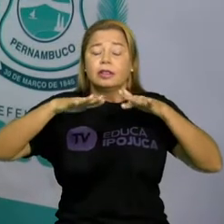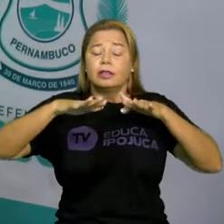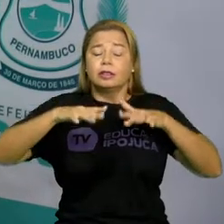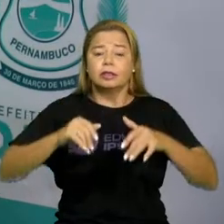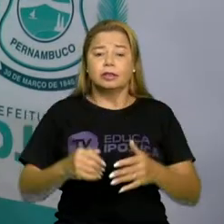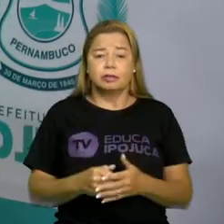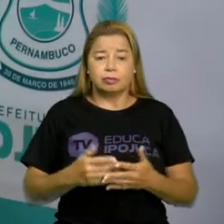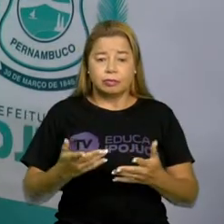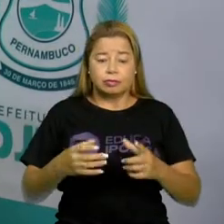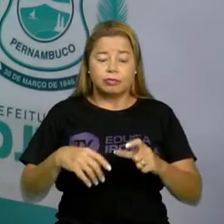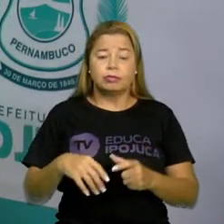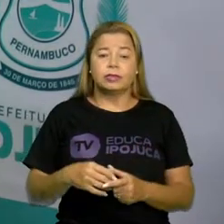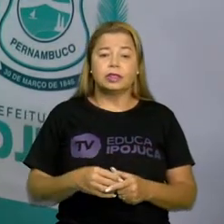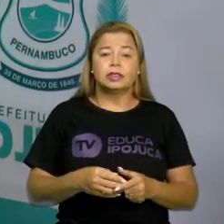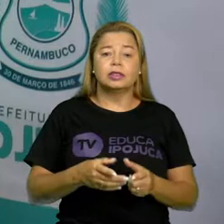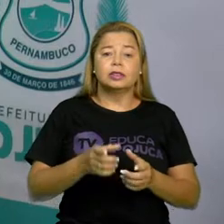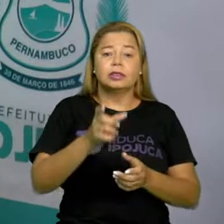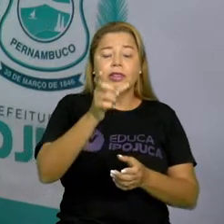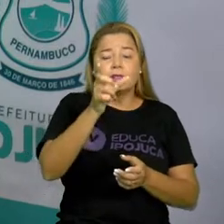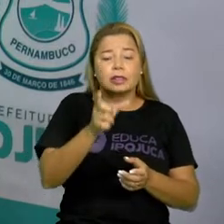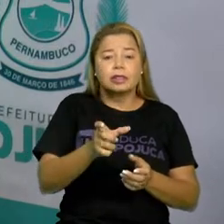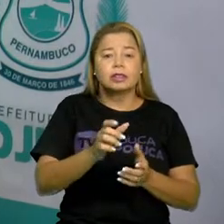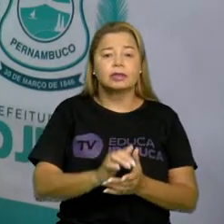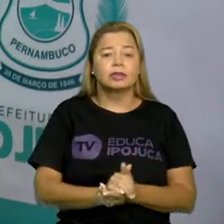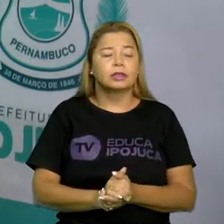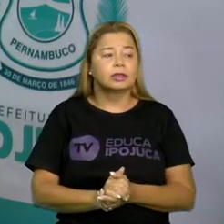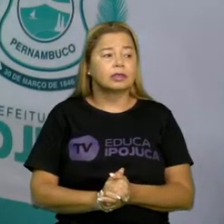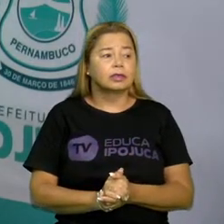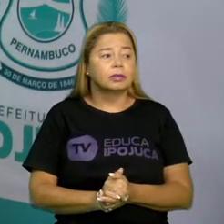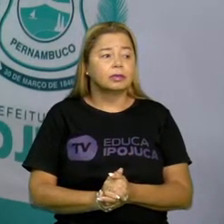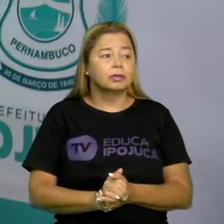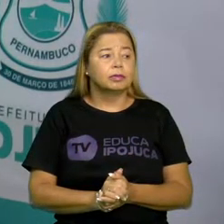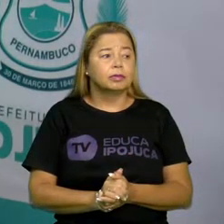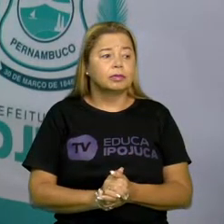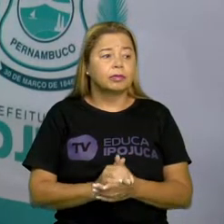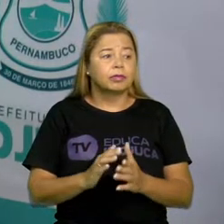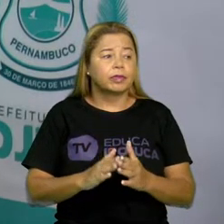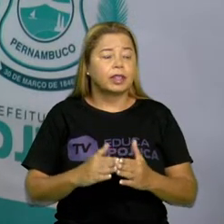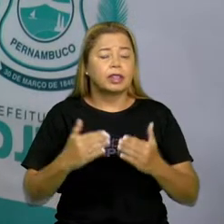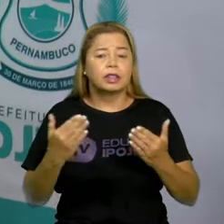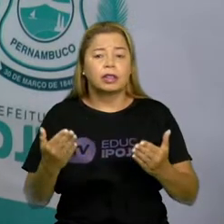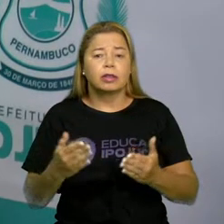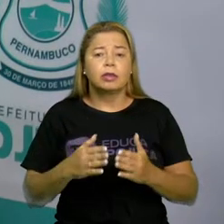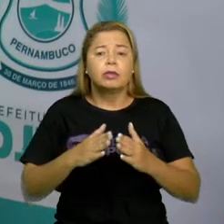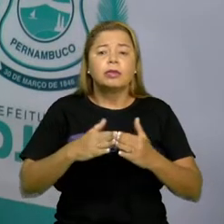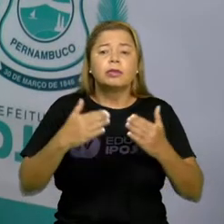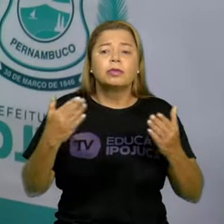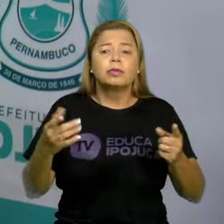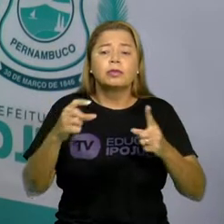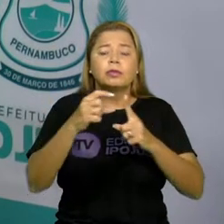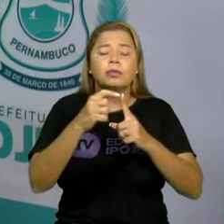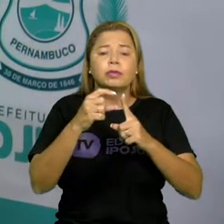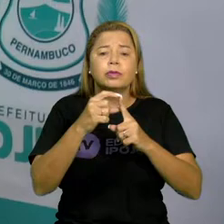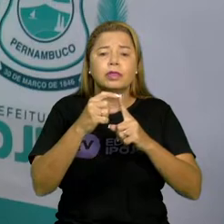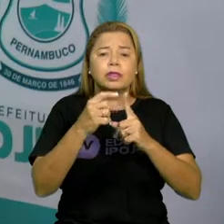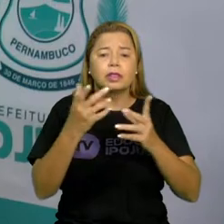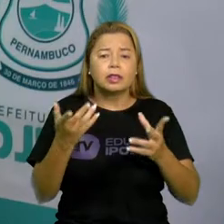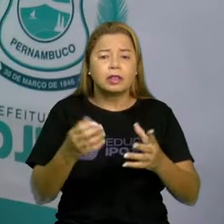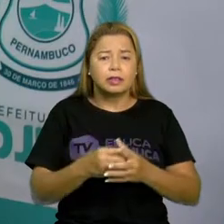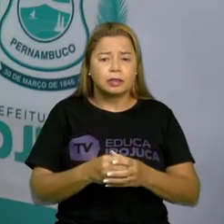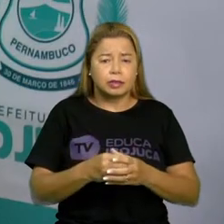das sílabas, tá bom? Quais dessas palavras tem sons nasais? Bola, campo,